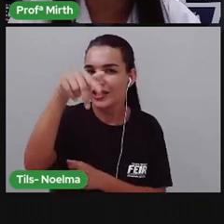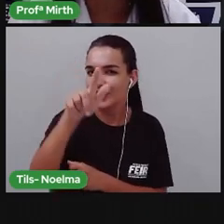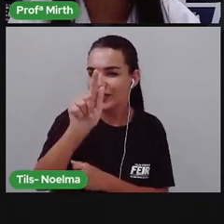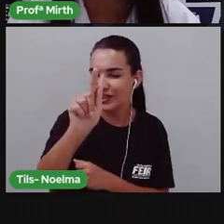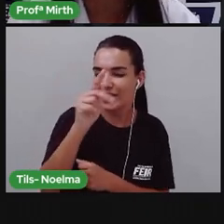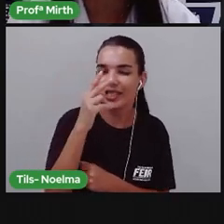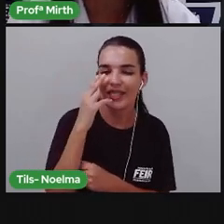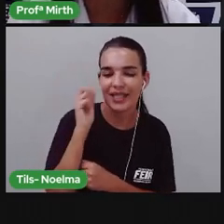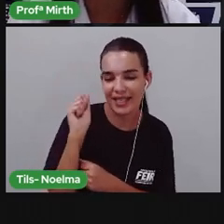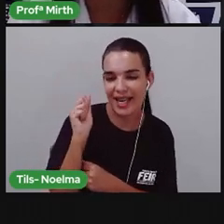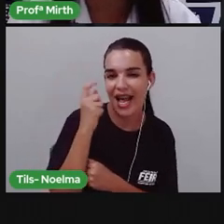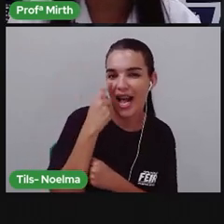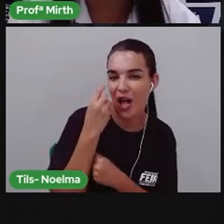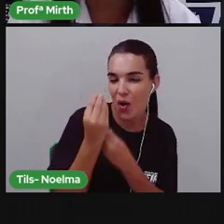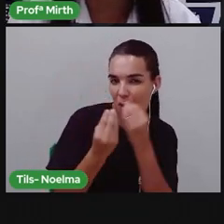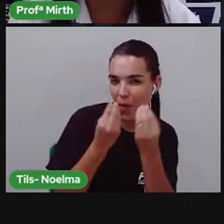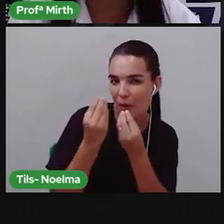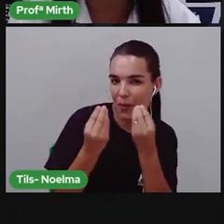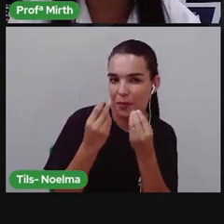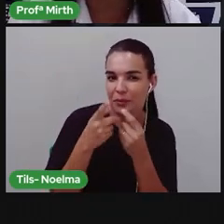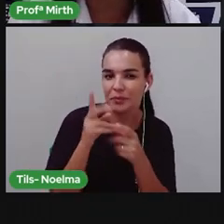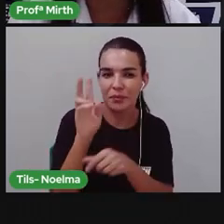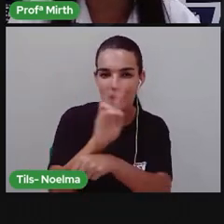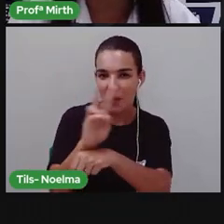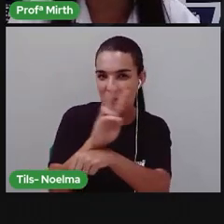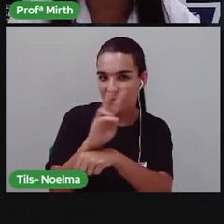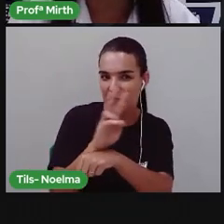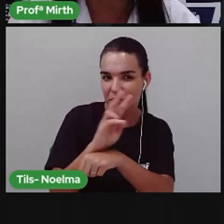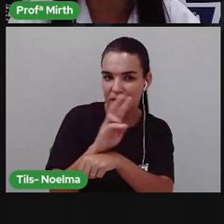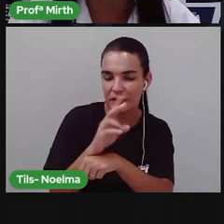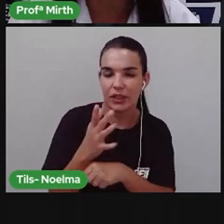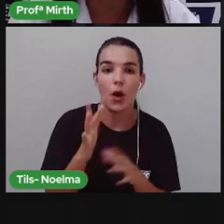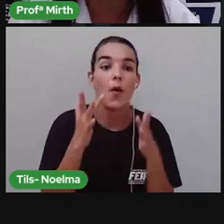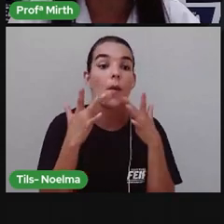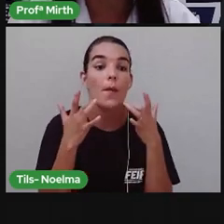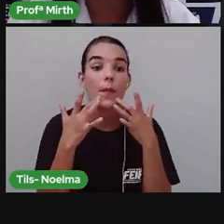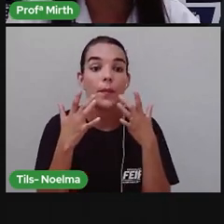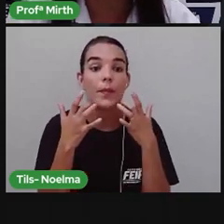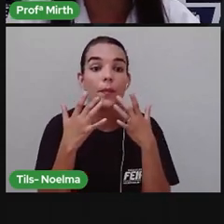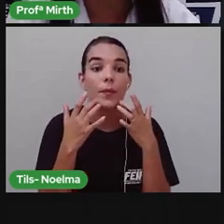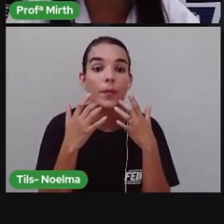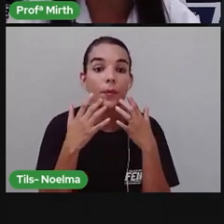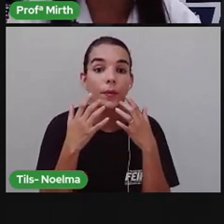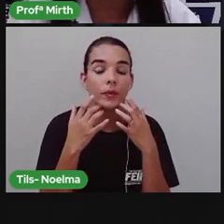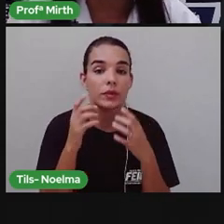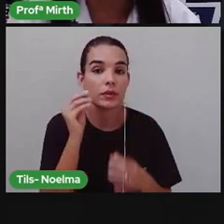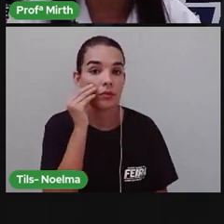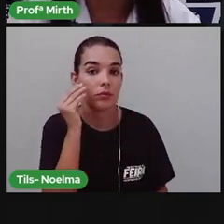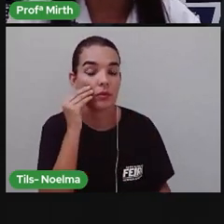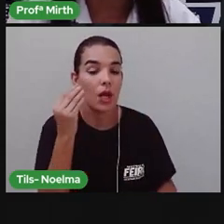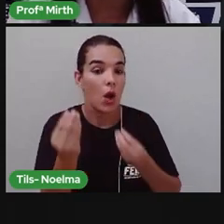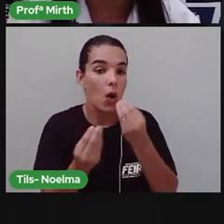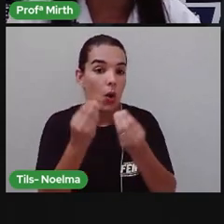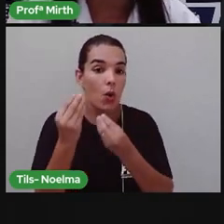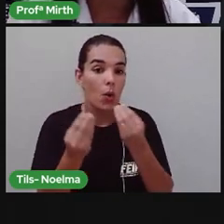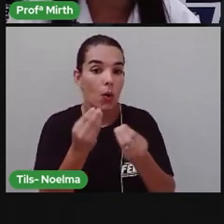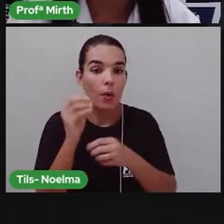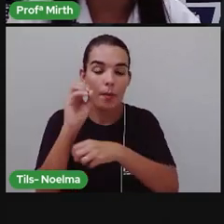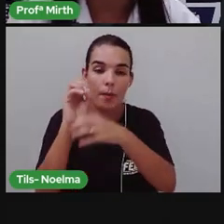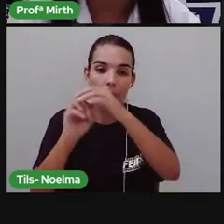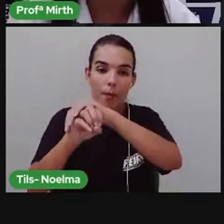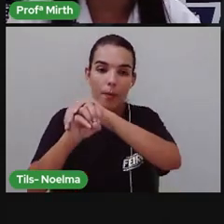Mais da caatinga Através aí De um documentário Feito pelo Globo Rural Especial